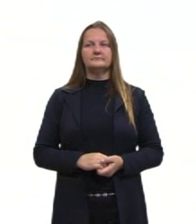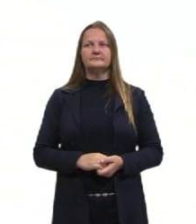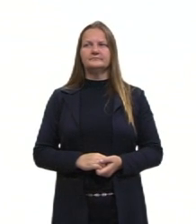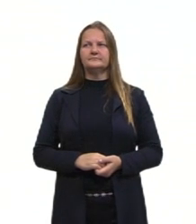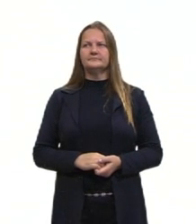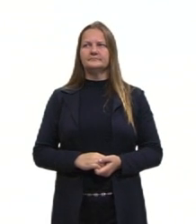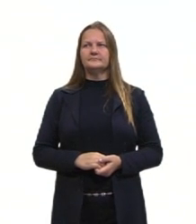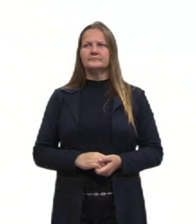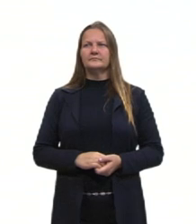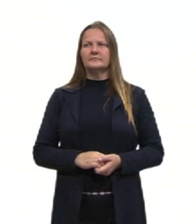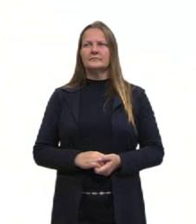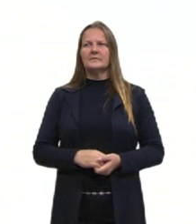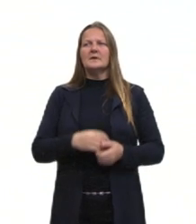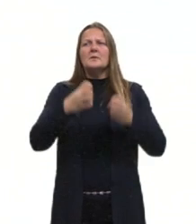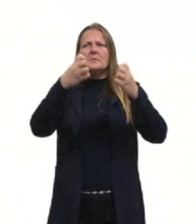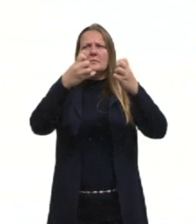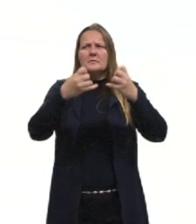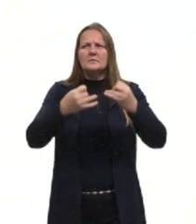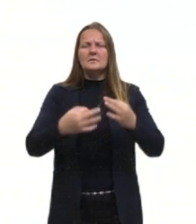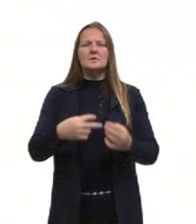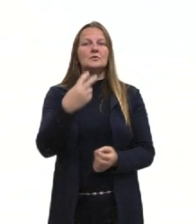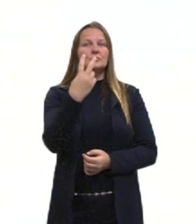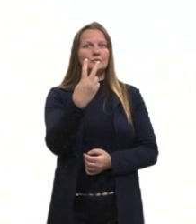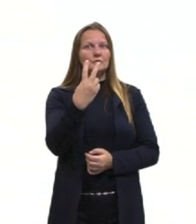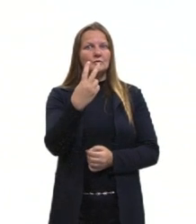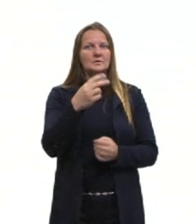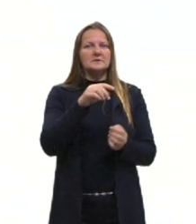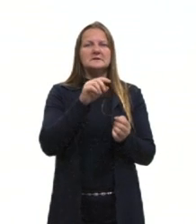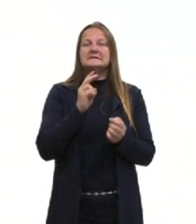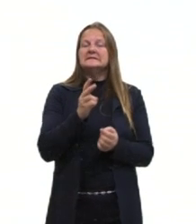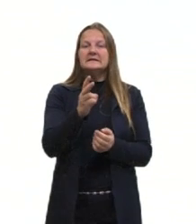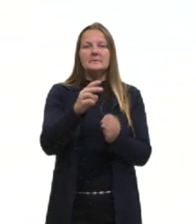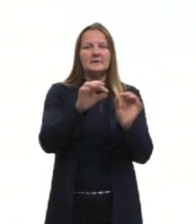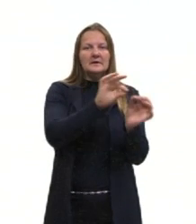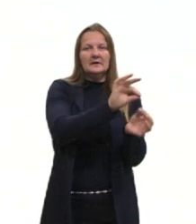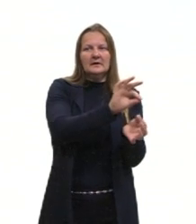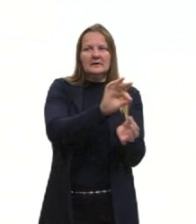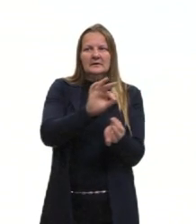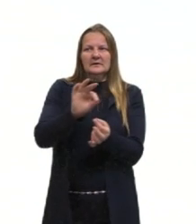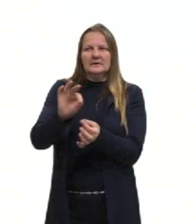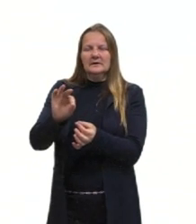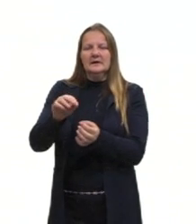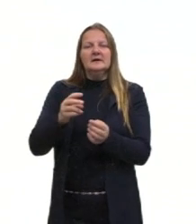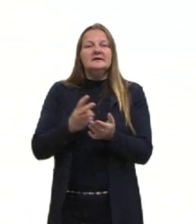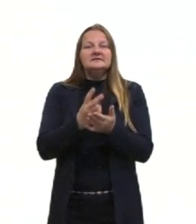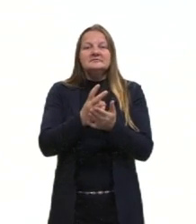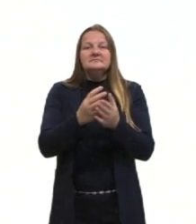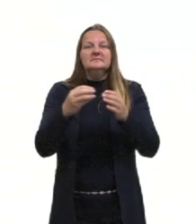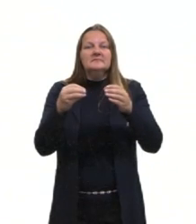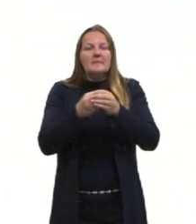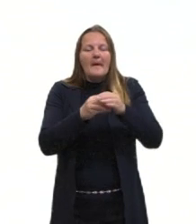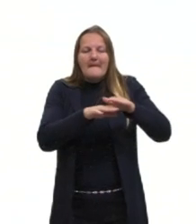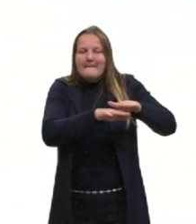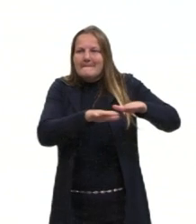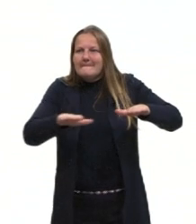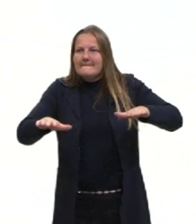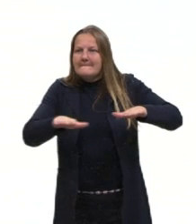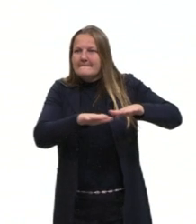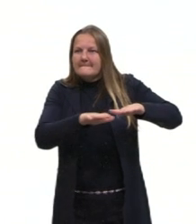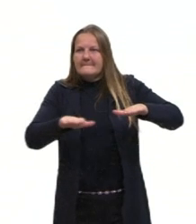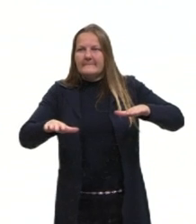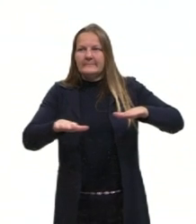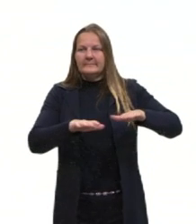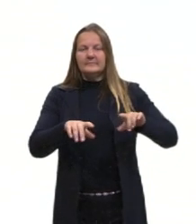Nós afirmamos, então, que duas retas são paralelas quando estão contidas em um mesmo plano e não